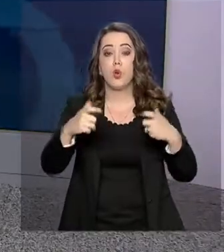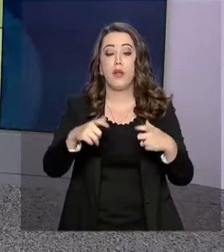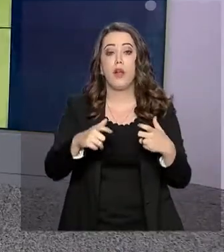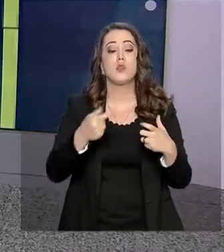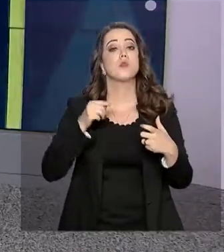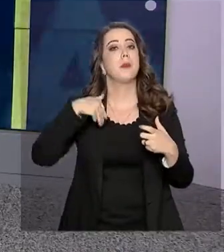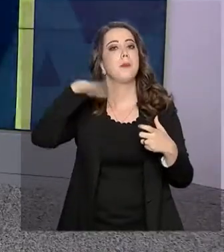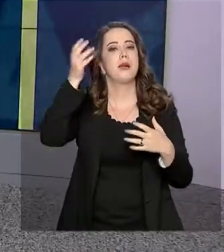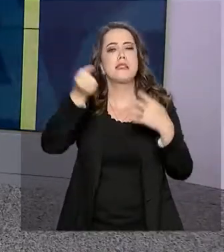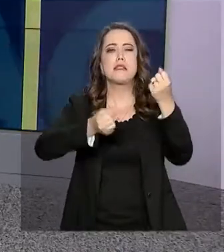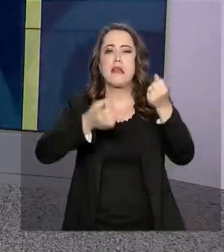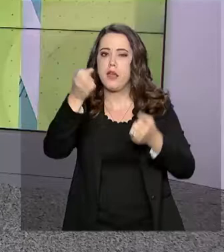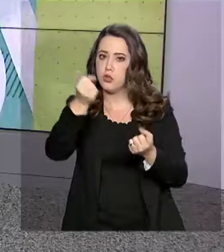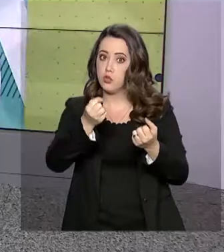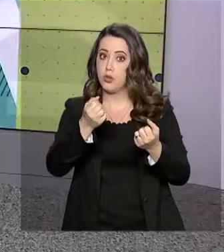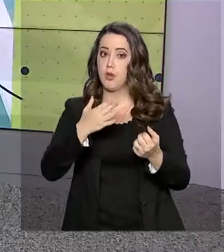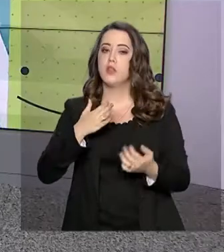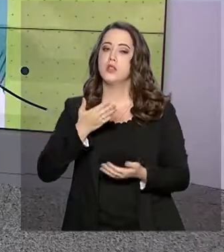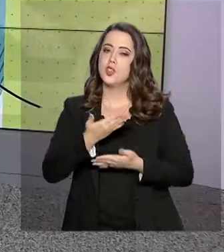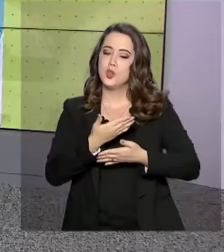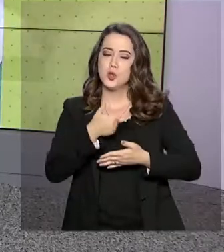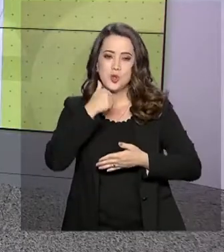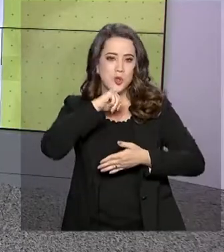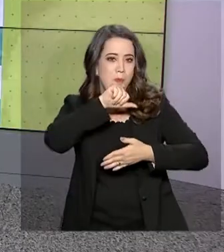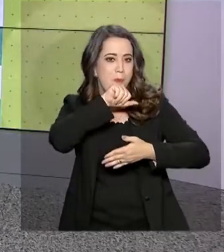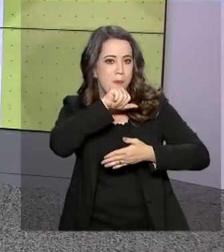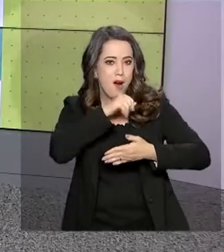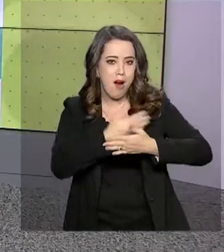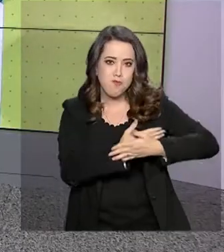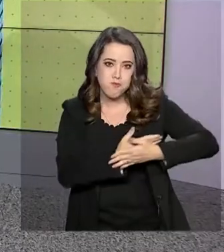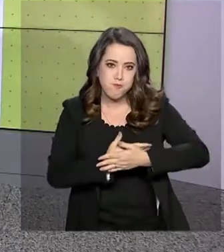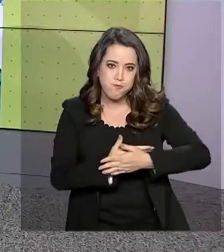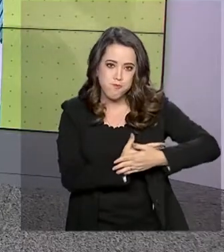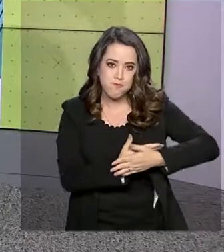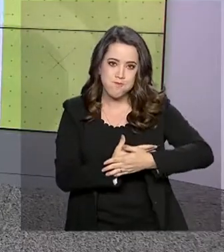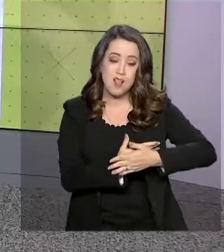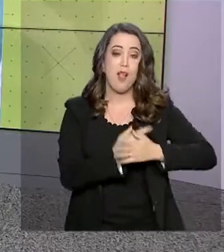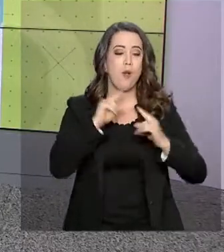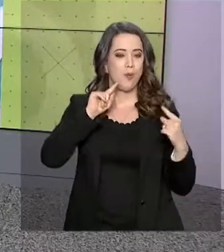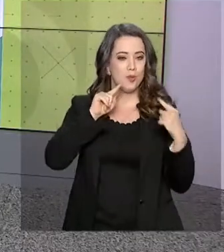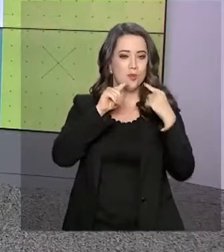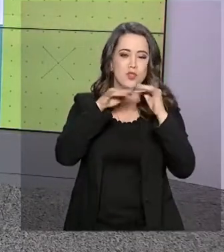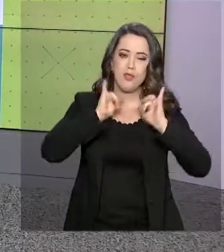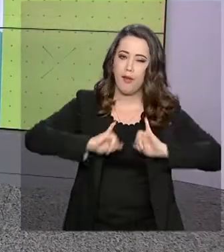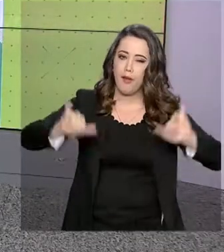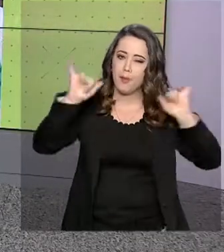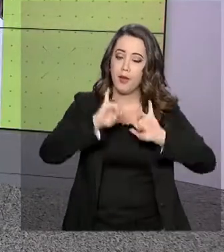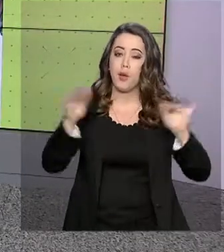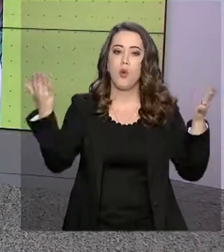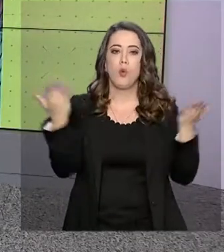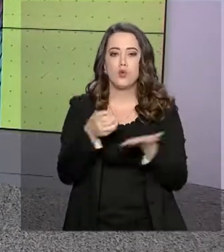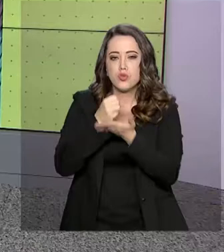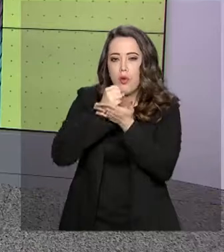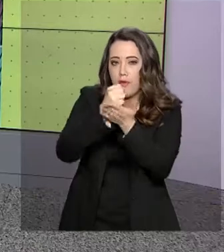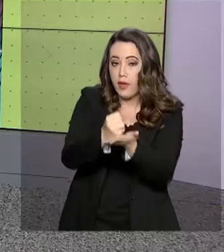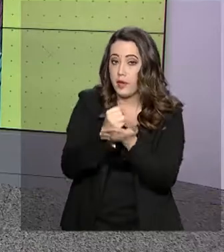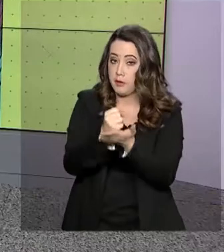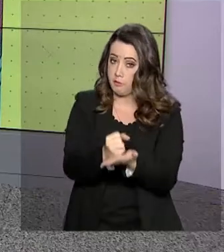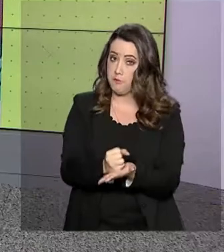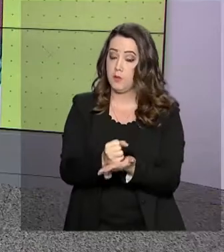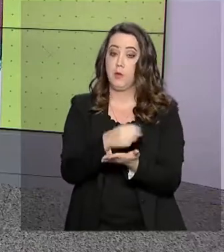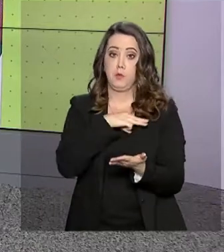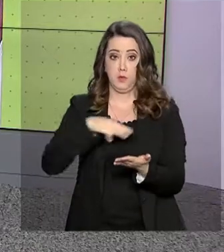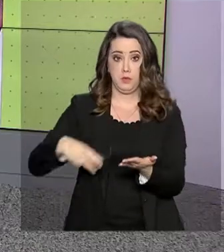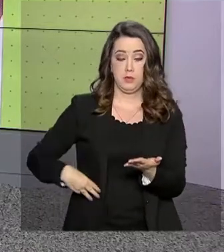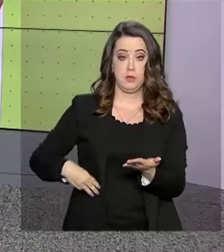em todo o Brasil. Esse é o objetivo da campanha de doação lançada hoje pelo Ministro da Saúde, Luiz Henrique Mandetta. Todos os